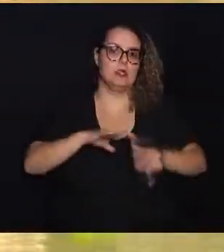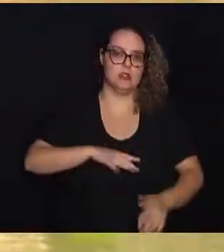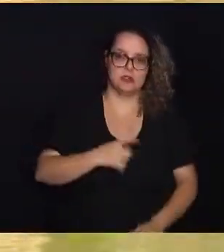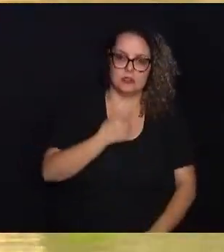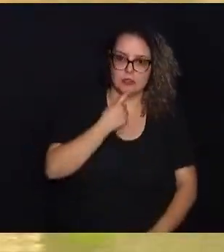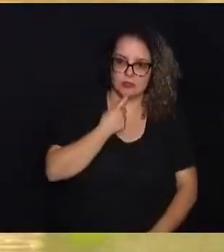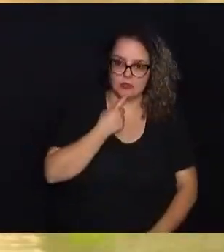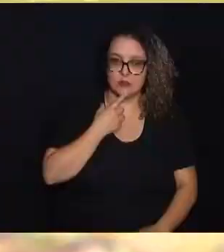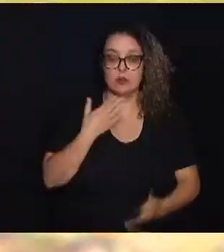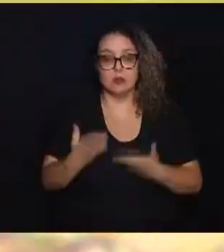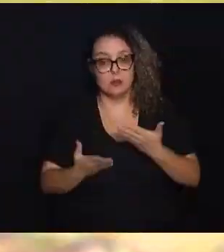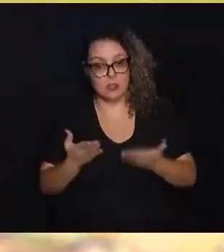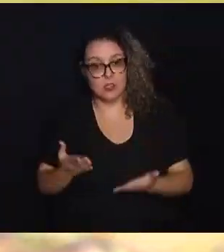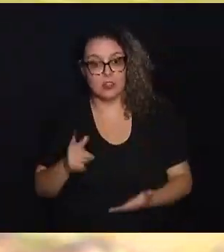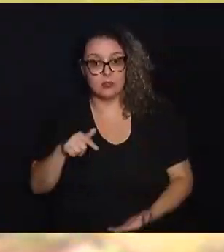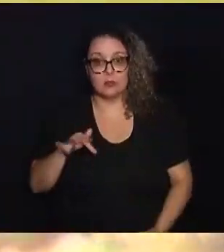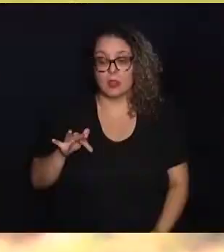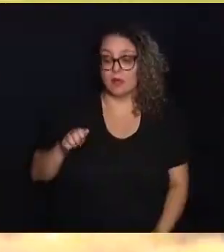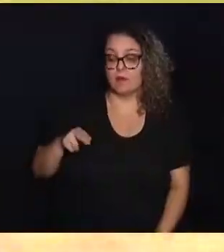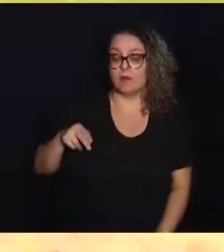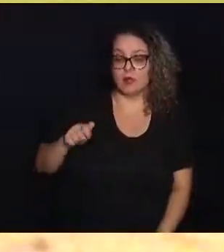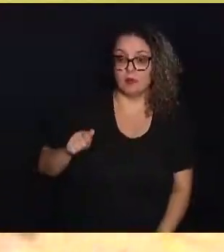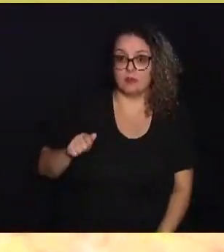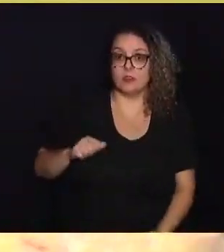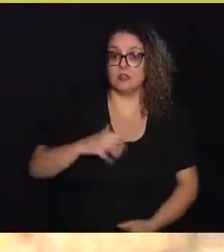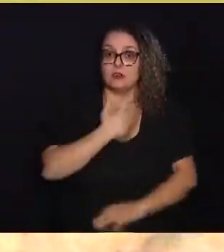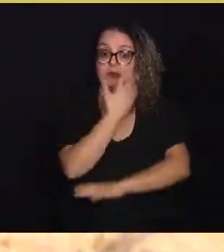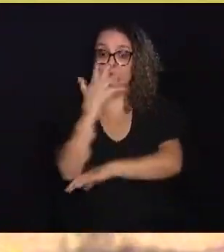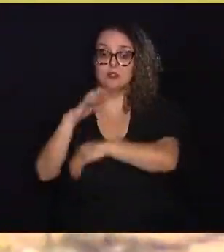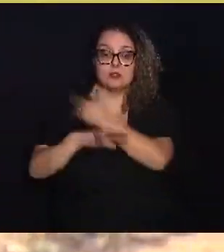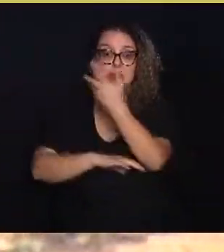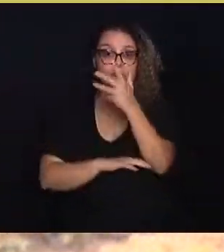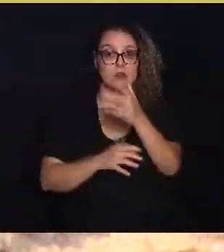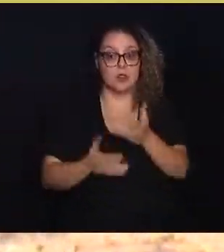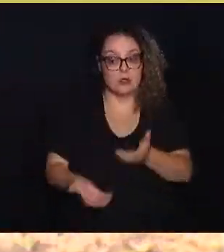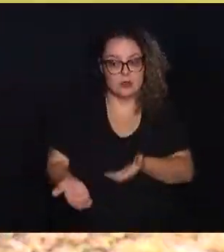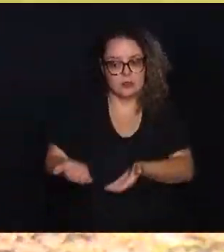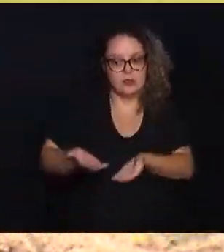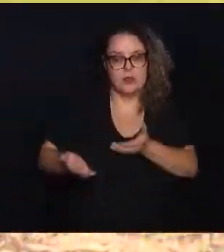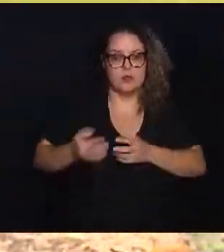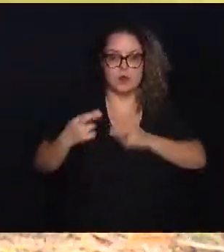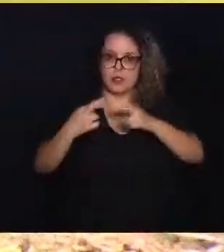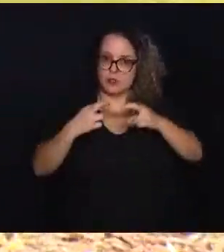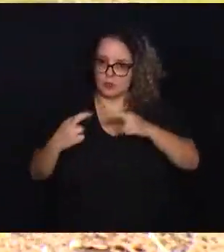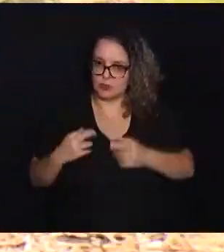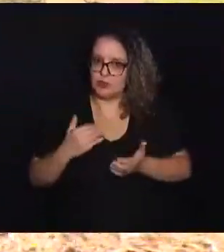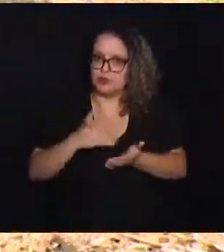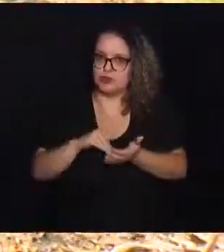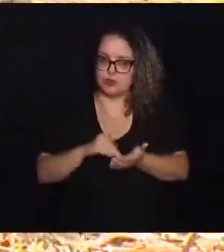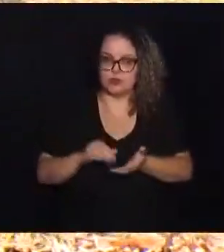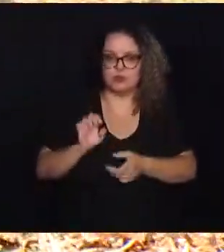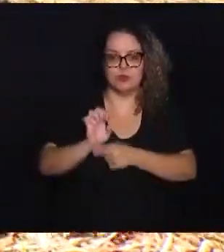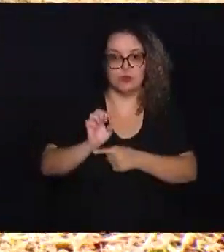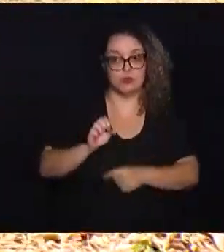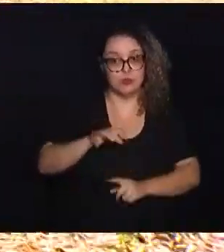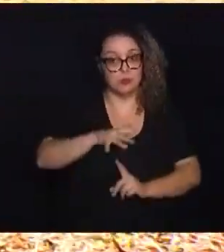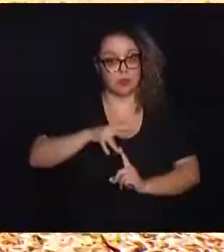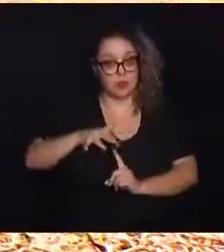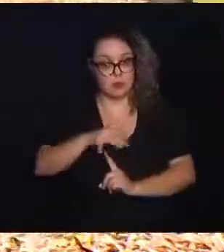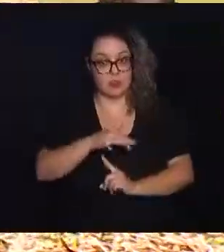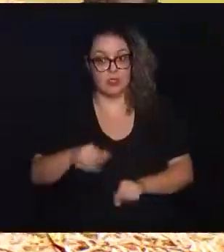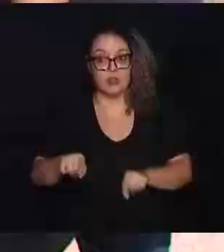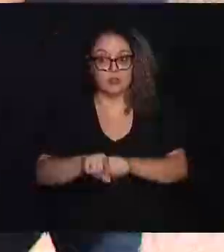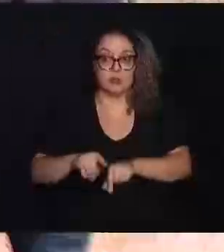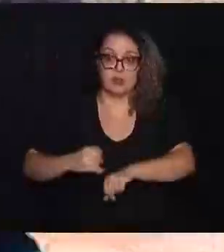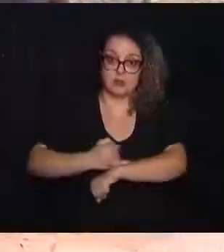públicos da cidade. Por se tratar de uma fauna silvestre, o manejo é solicitado e submetido à análise da Secretaria Estadual de